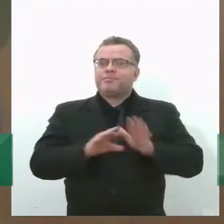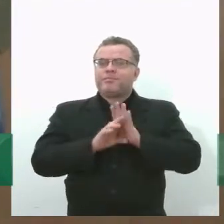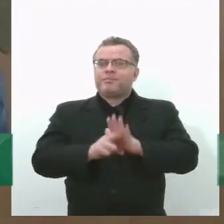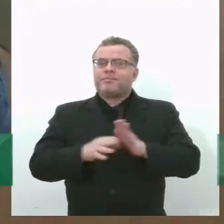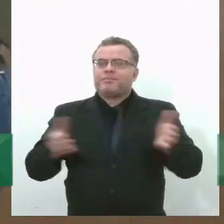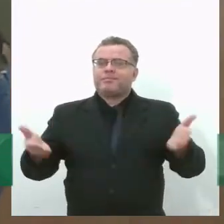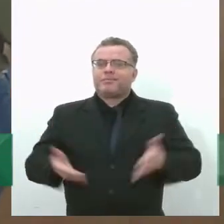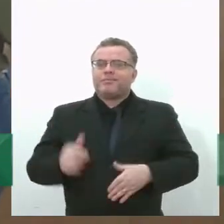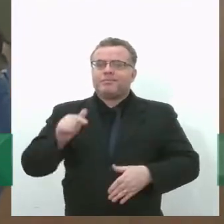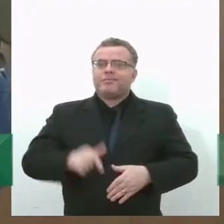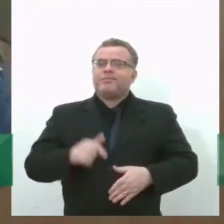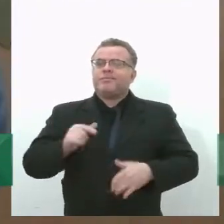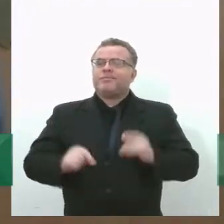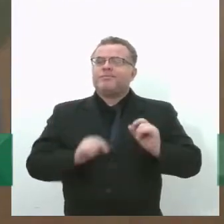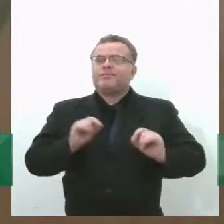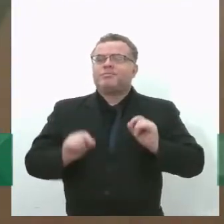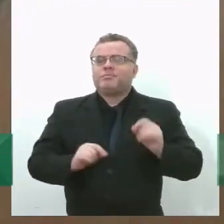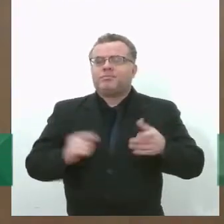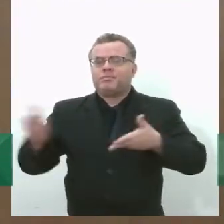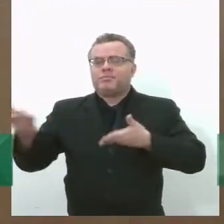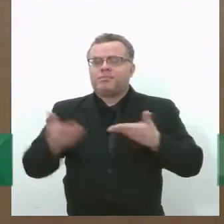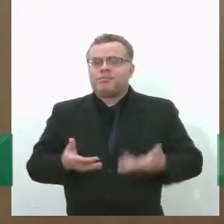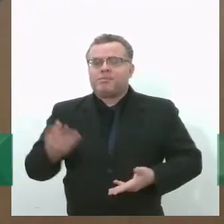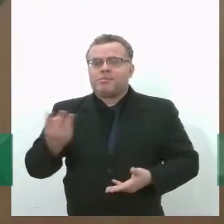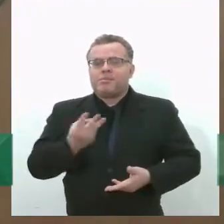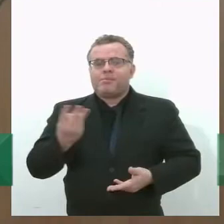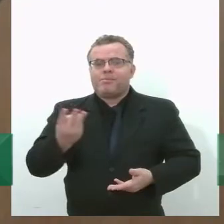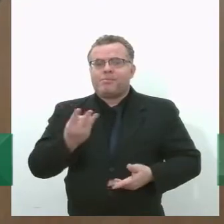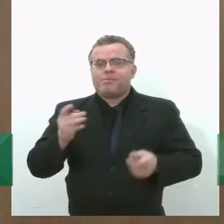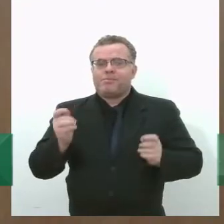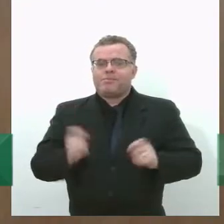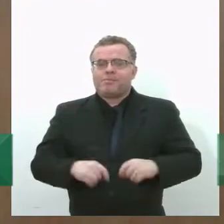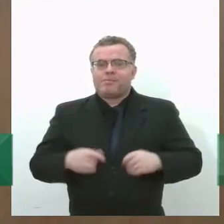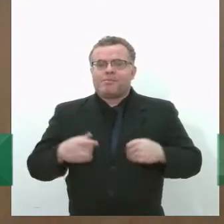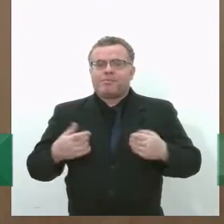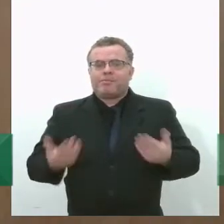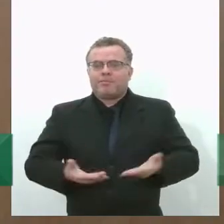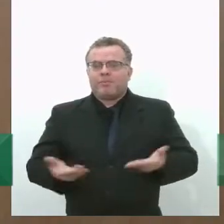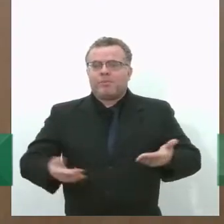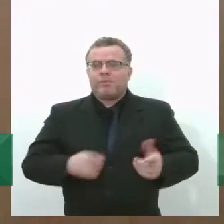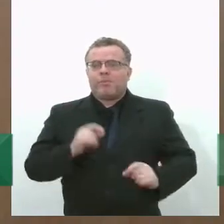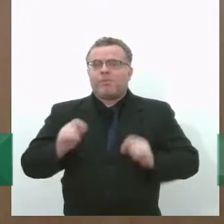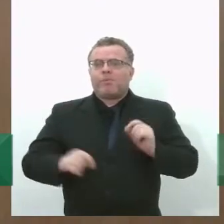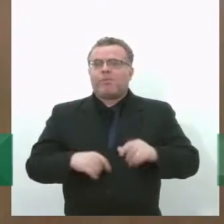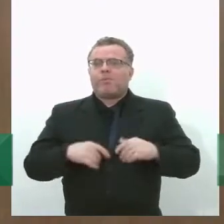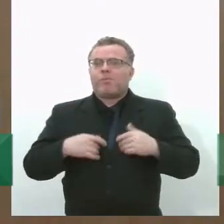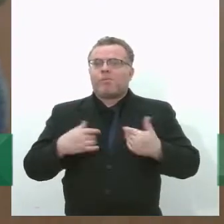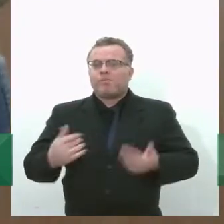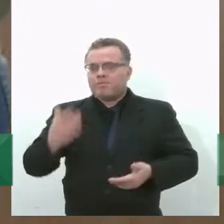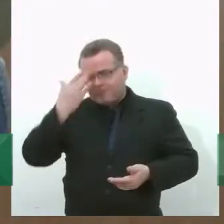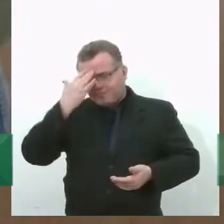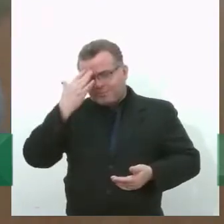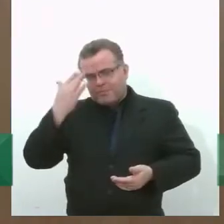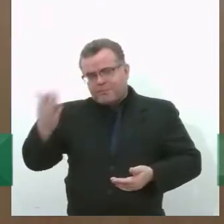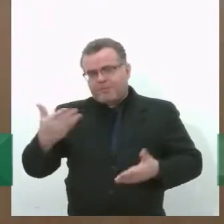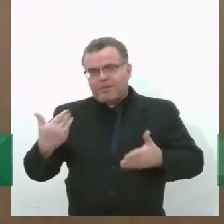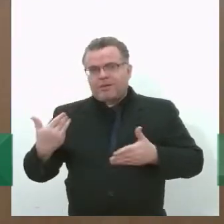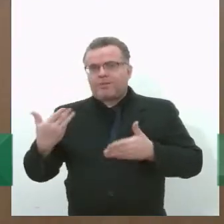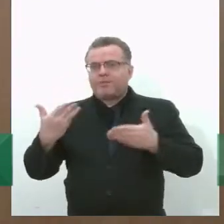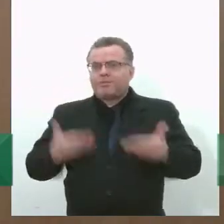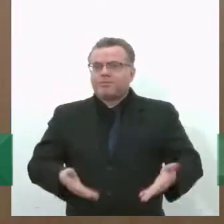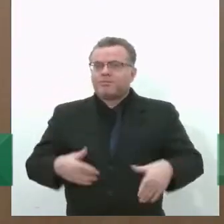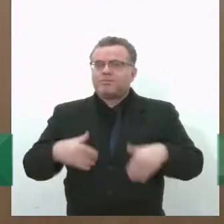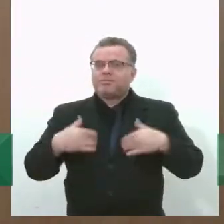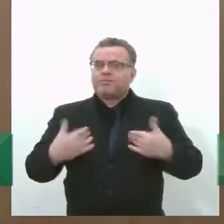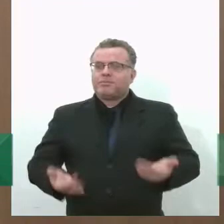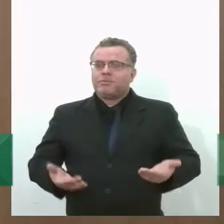programa hoje. Sejam todos muito bem-vindos aqui ao Congresso em Pauta, né? Obrigada por quem estava lá, por